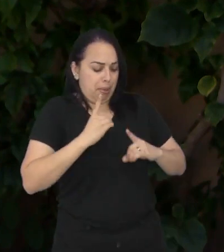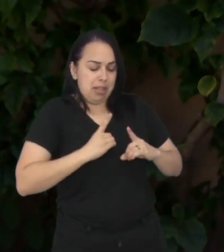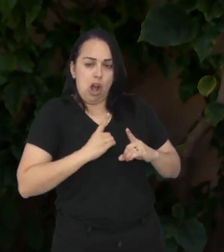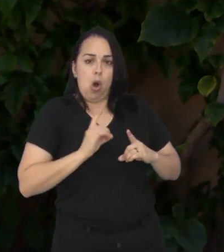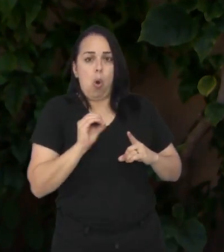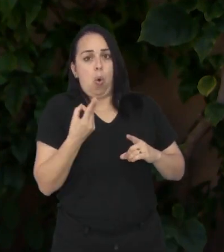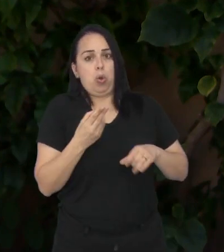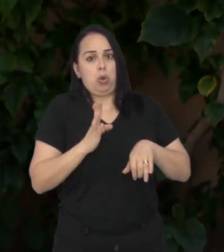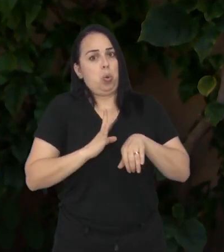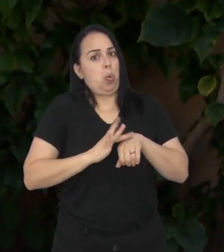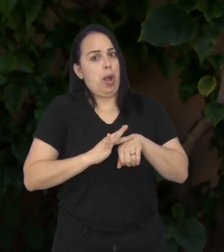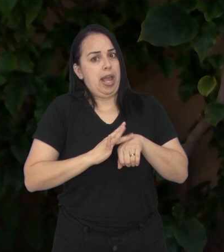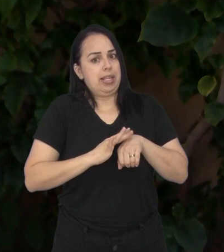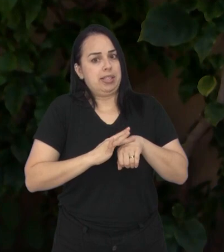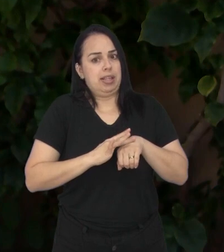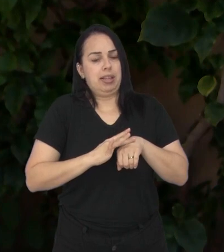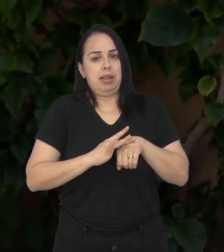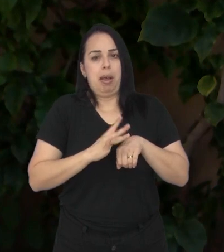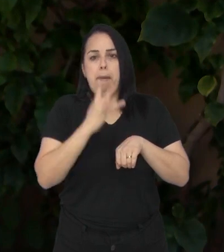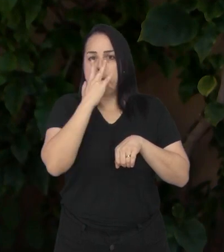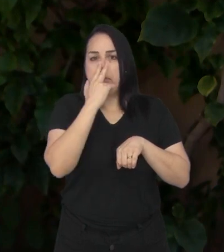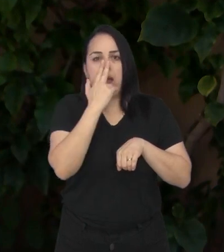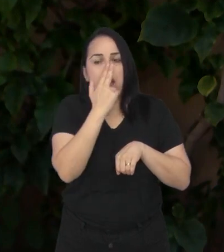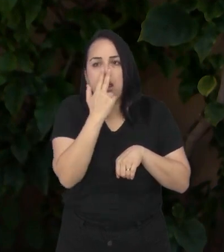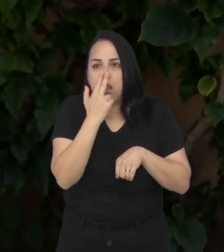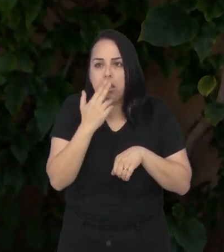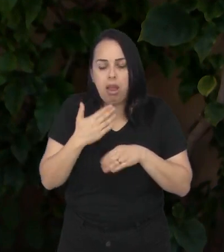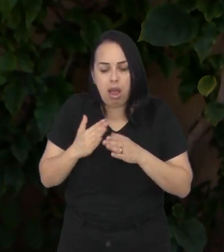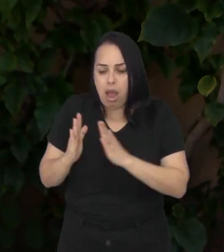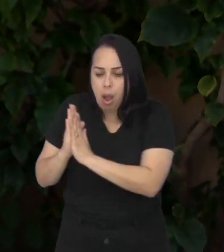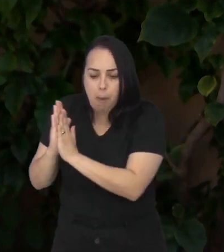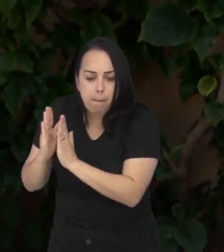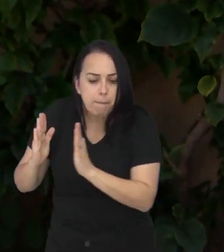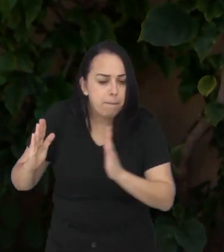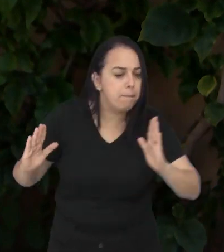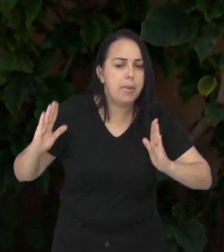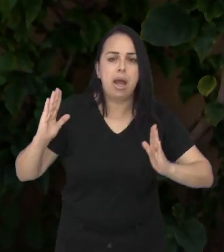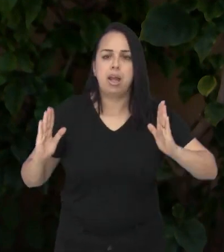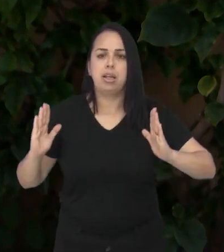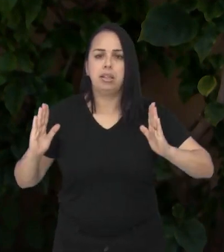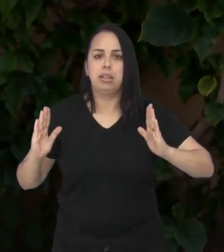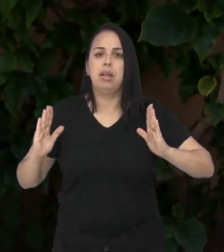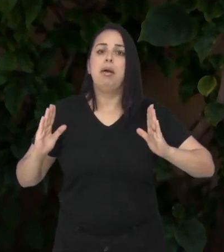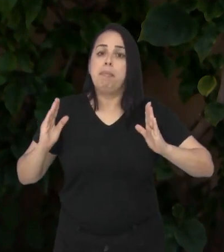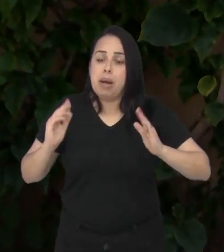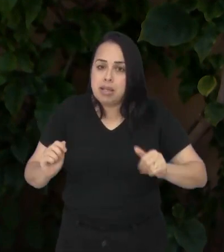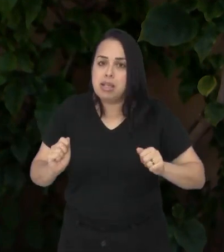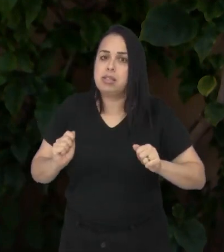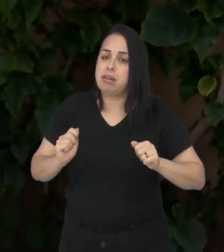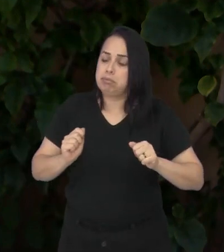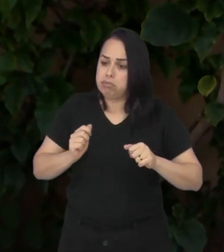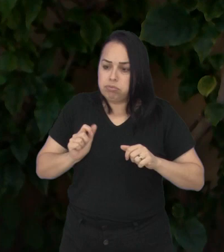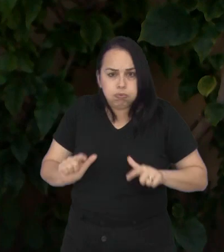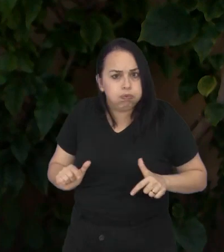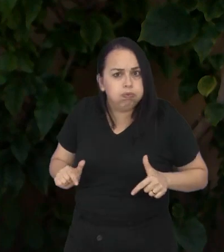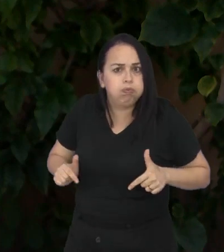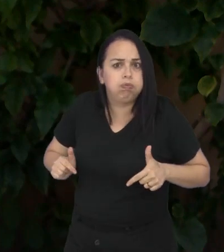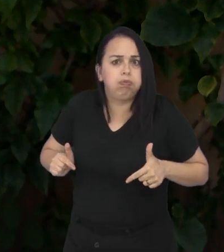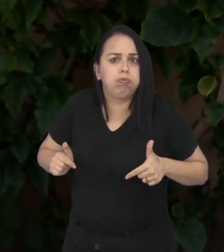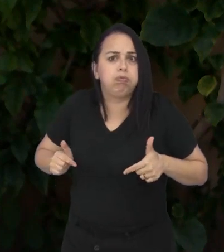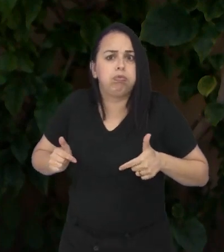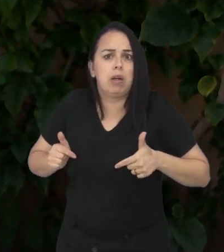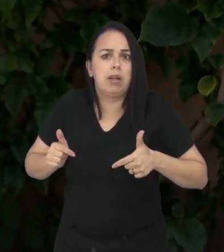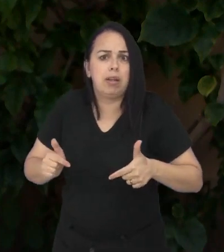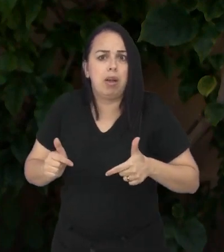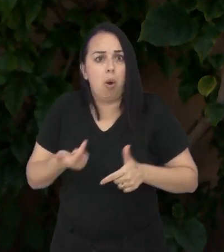depressão ou qualquer outra doença mental é como atravessar uma caverna. E essa caverna, ela precisa ser atravessada por você.